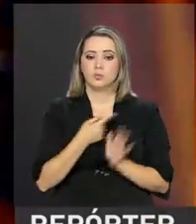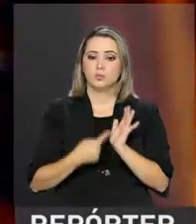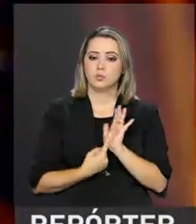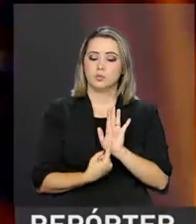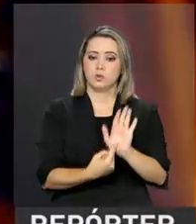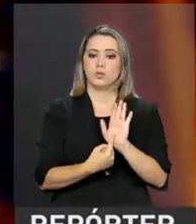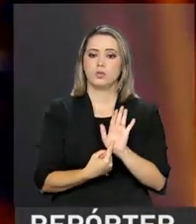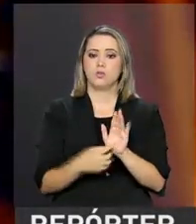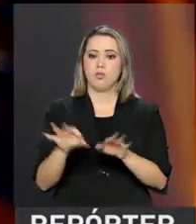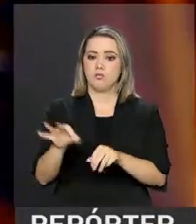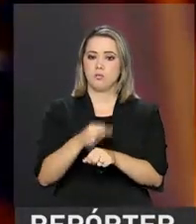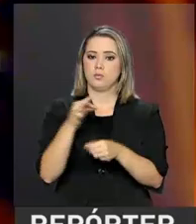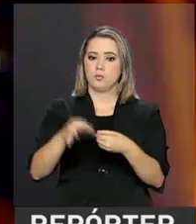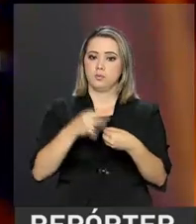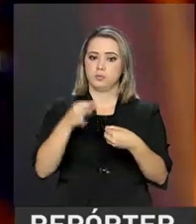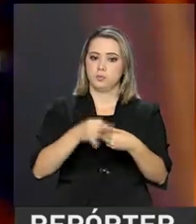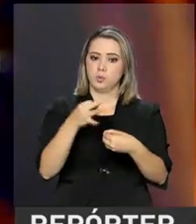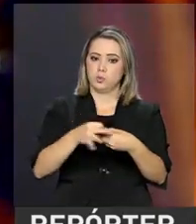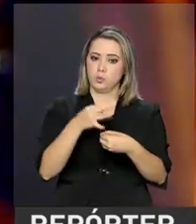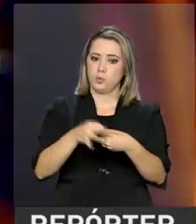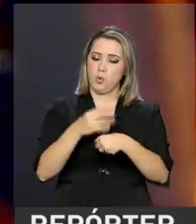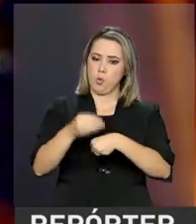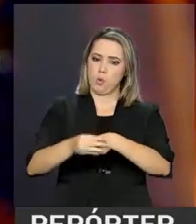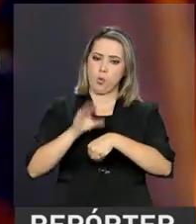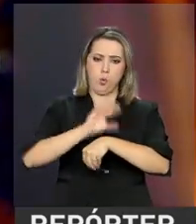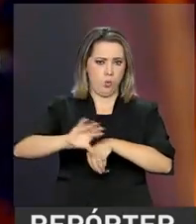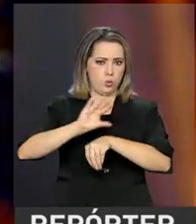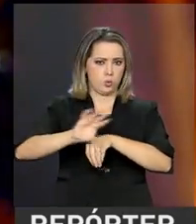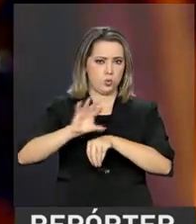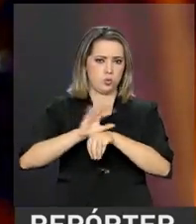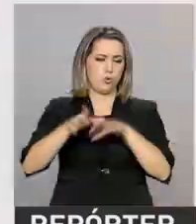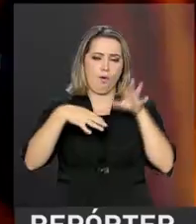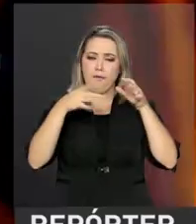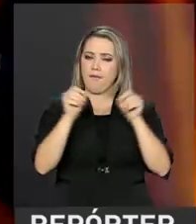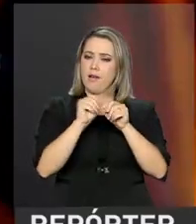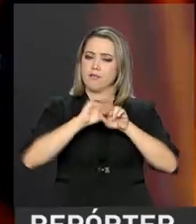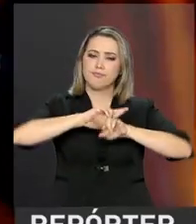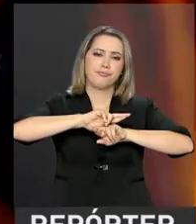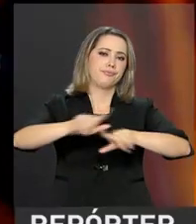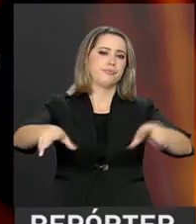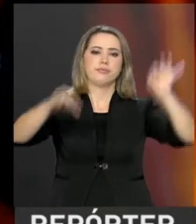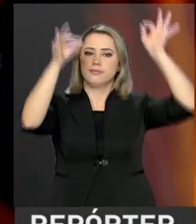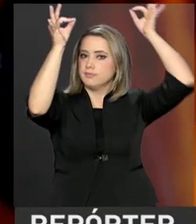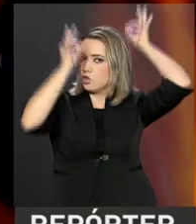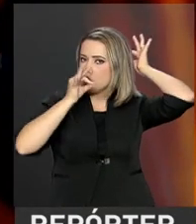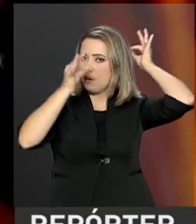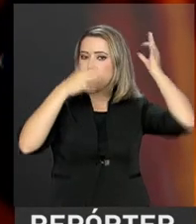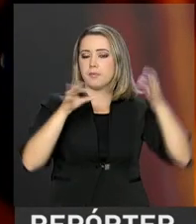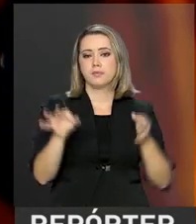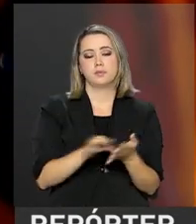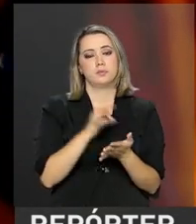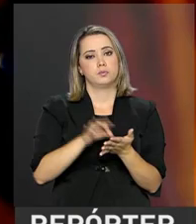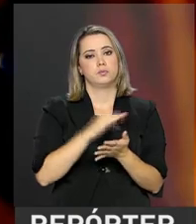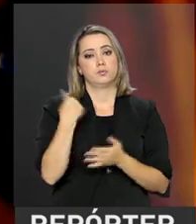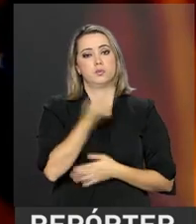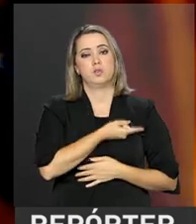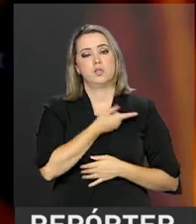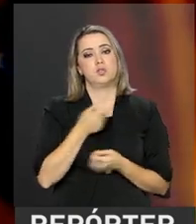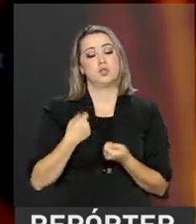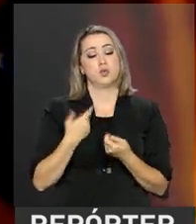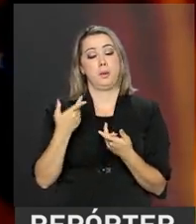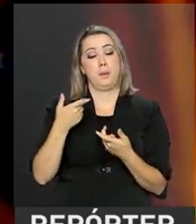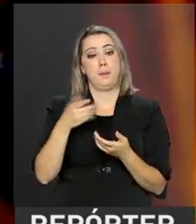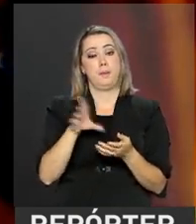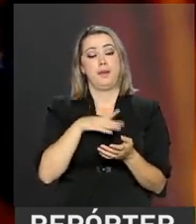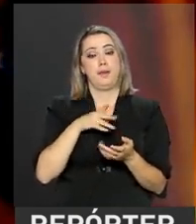que é onde a gente costura as nossas golas, fabricação de chapéus. A nossa oficina de percussão, a gente pega os instrumentos do